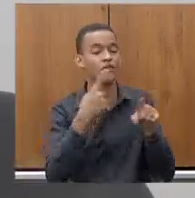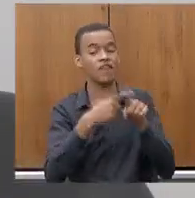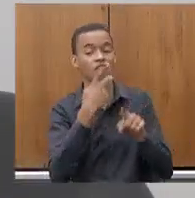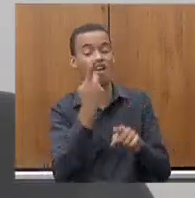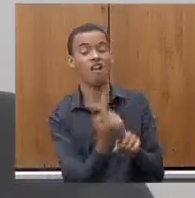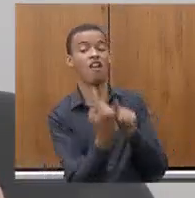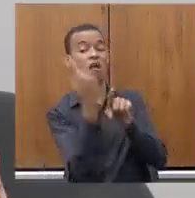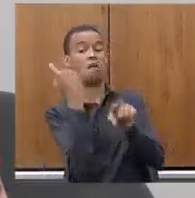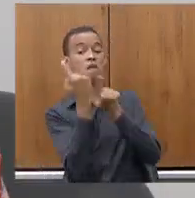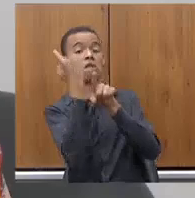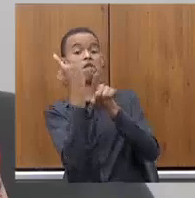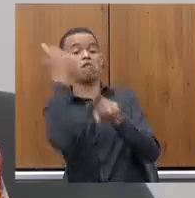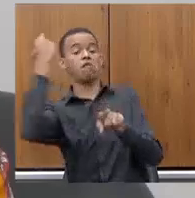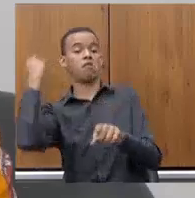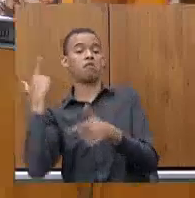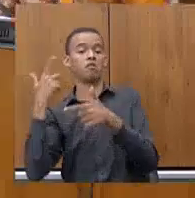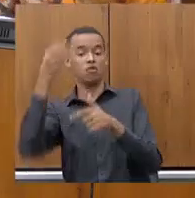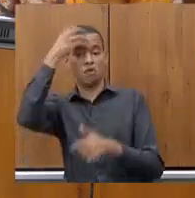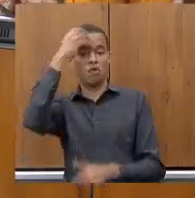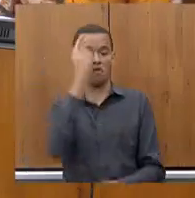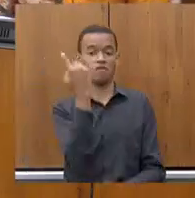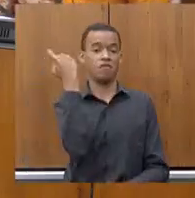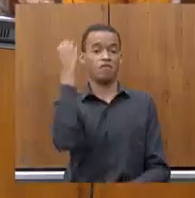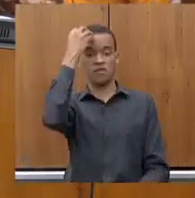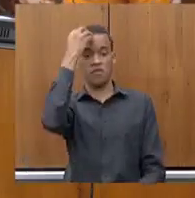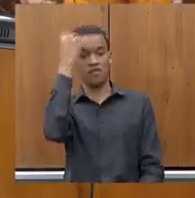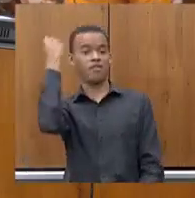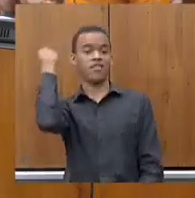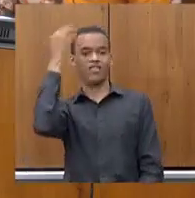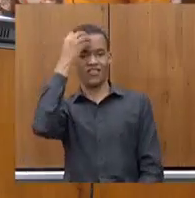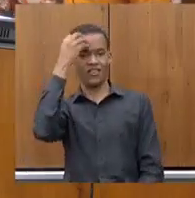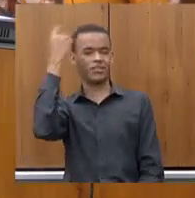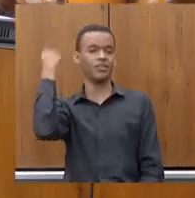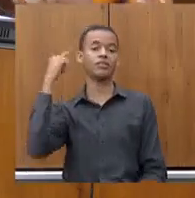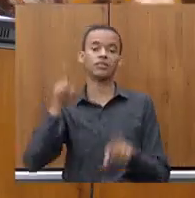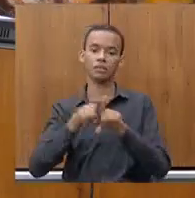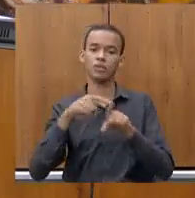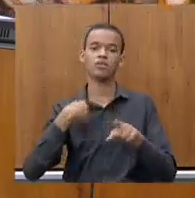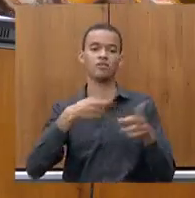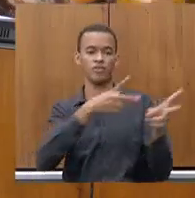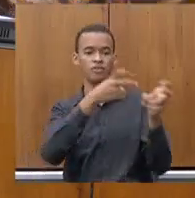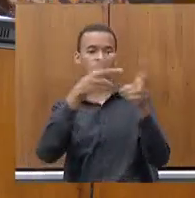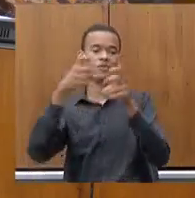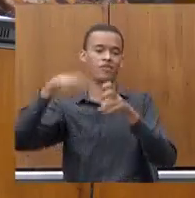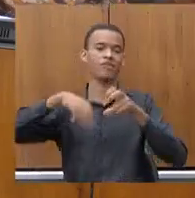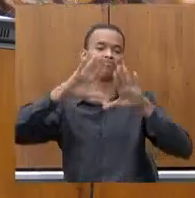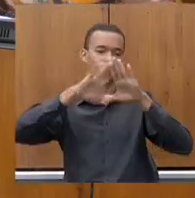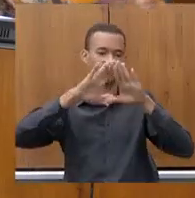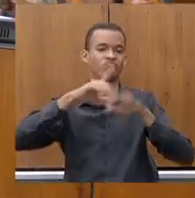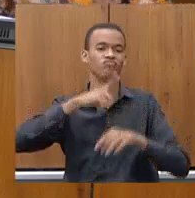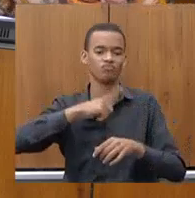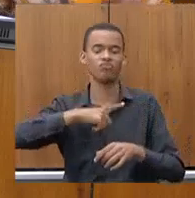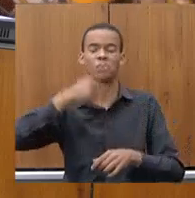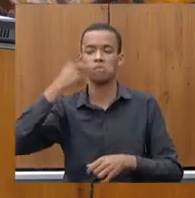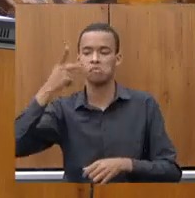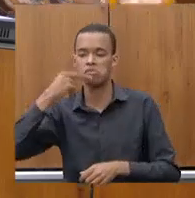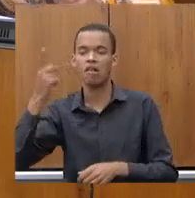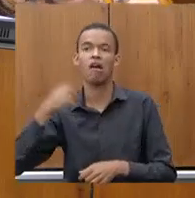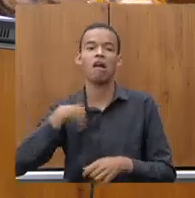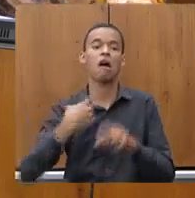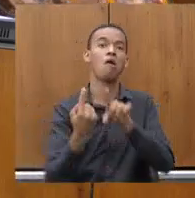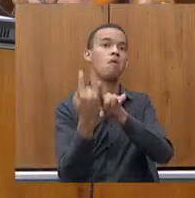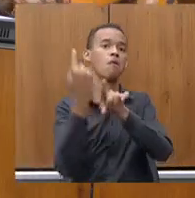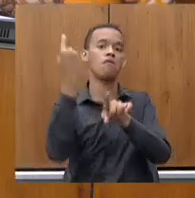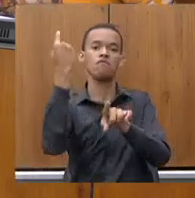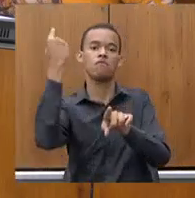ou dos seus antecedores? Porque, de vez em quando, a culpa é do PSDB também. Já observei isso aqui na Assembleia. gestões anteriores ampliam um pouco mais, se